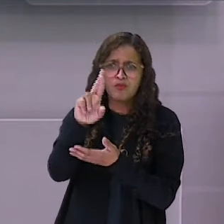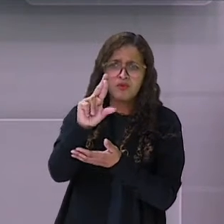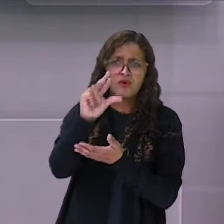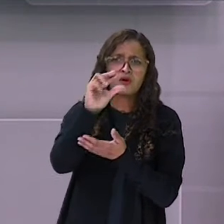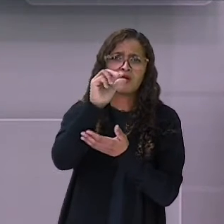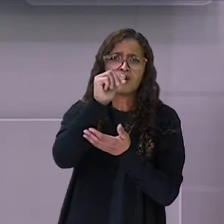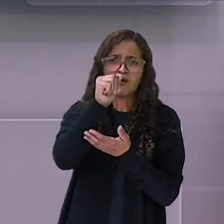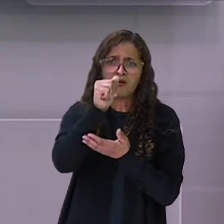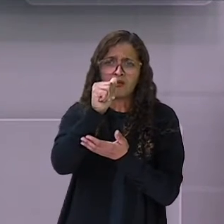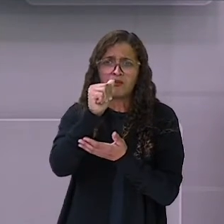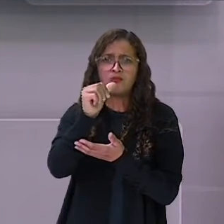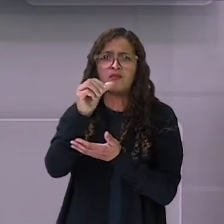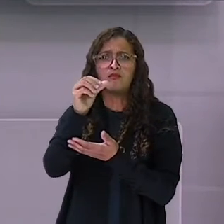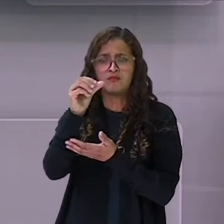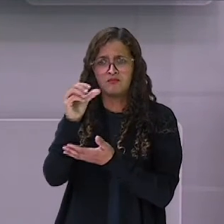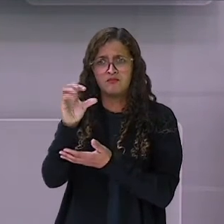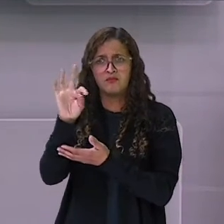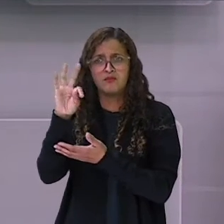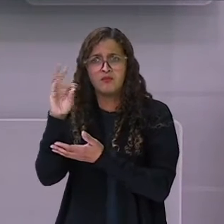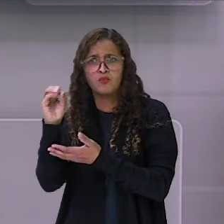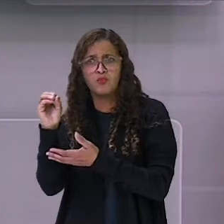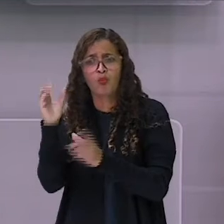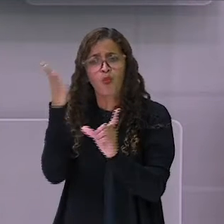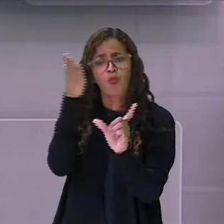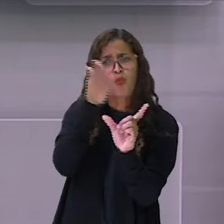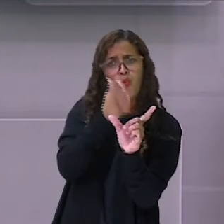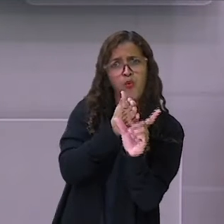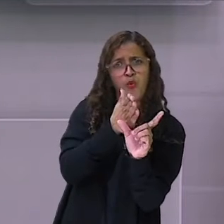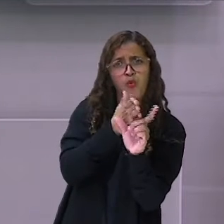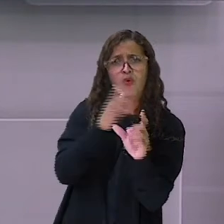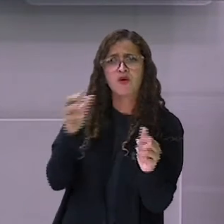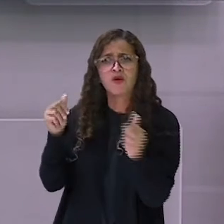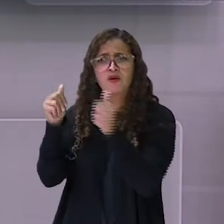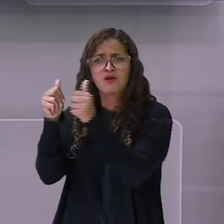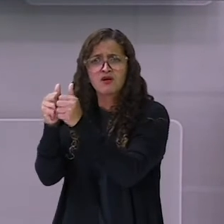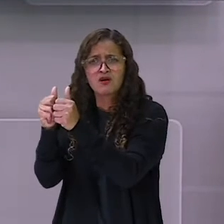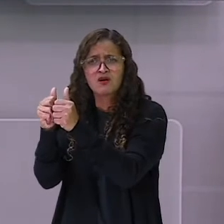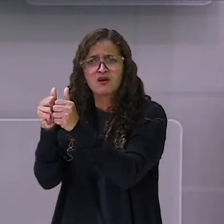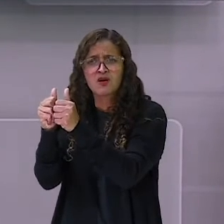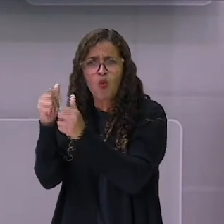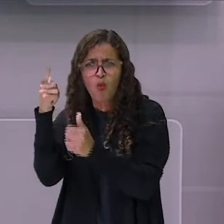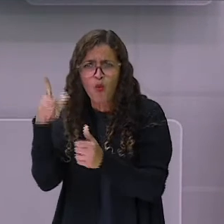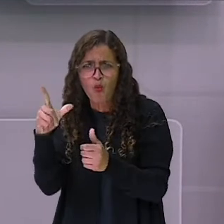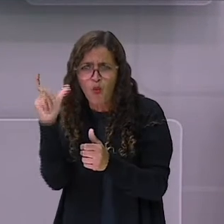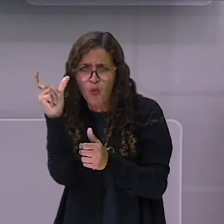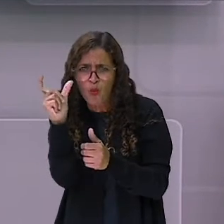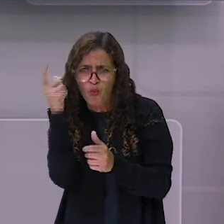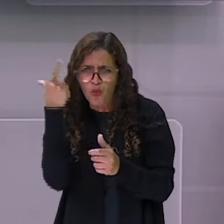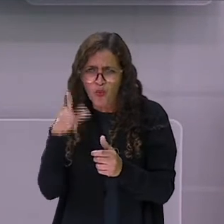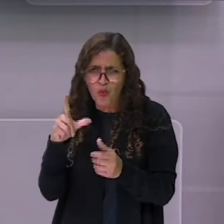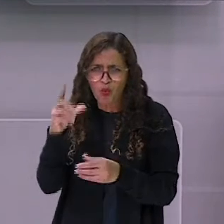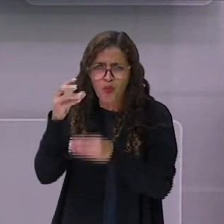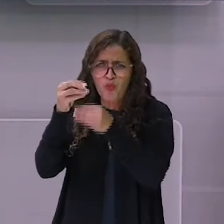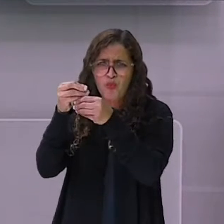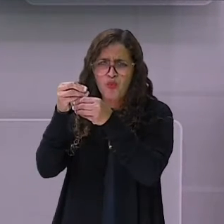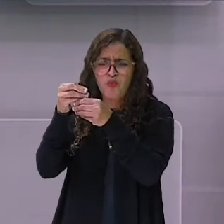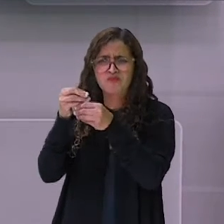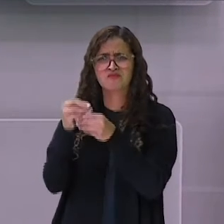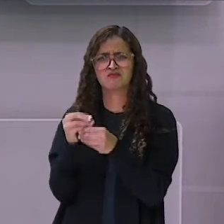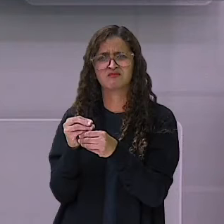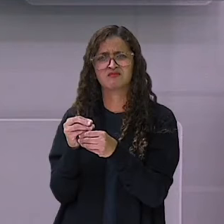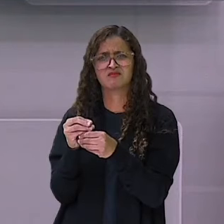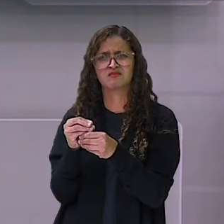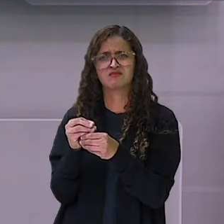juntar com outra sílaba e formar outra palavra? Será